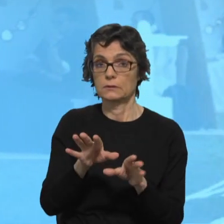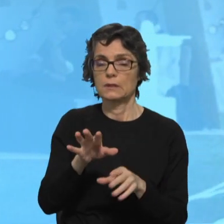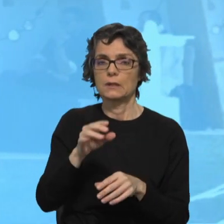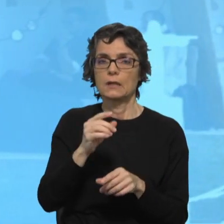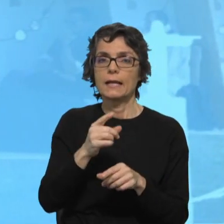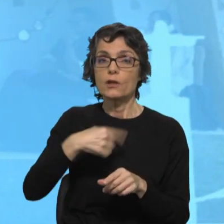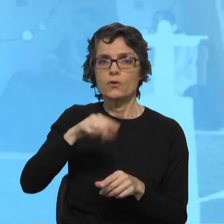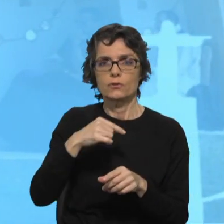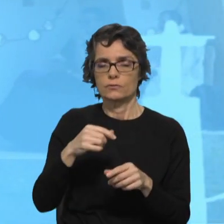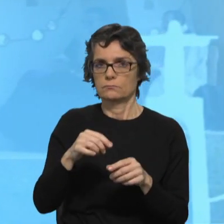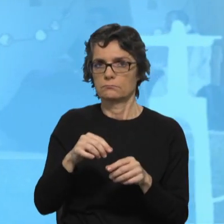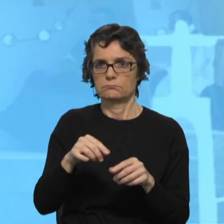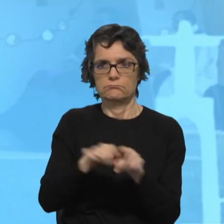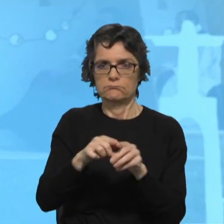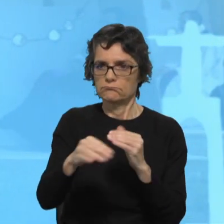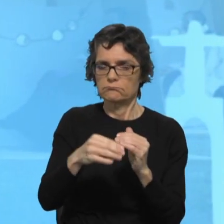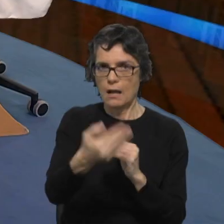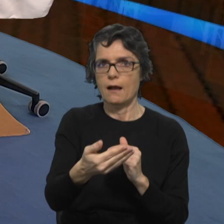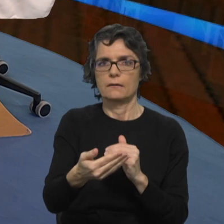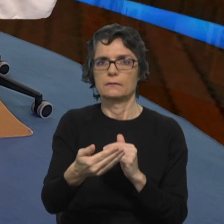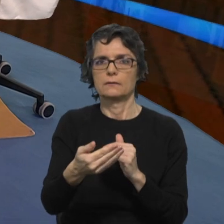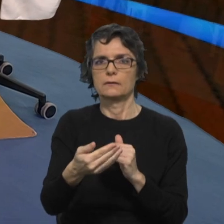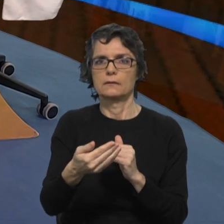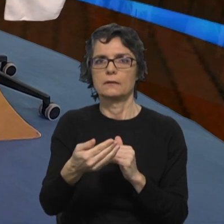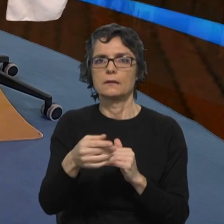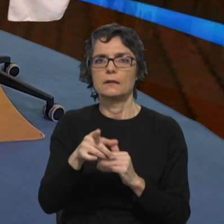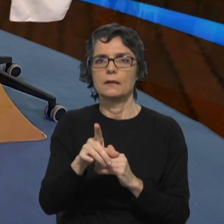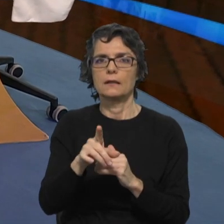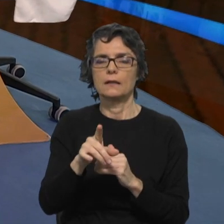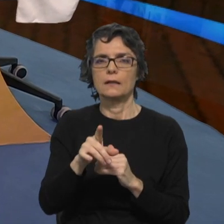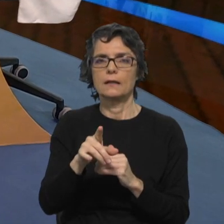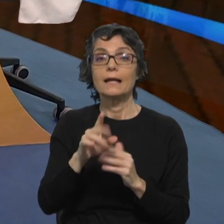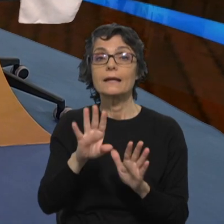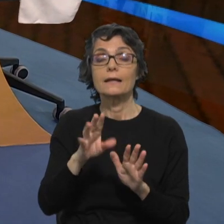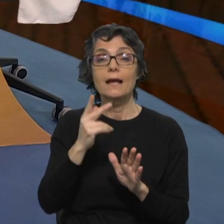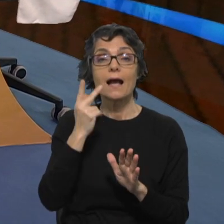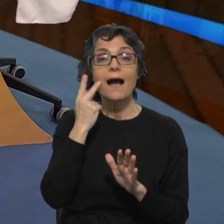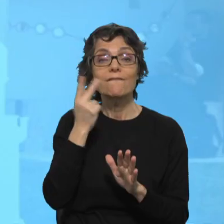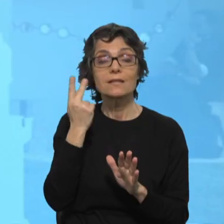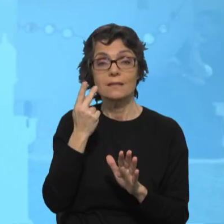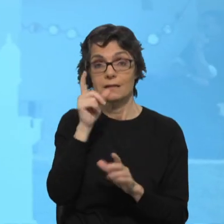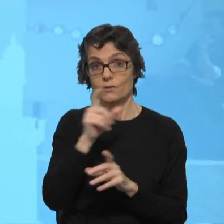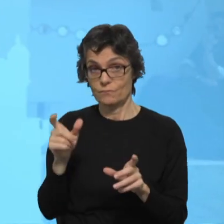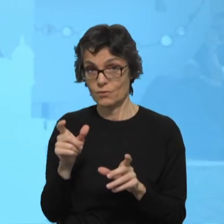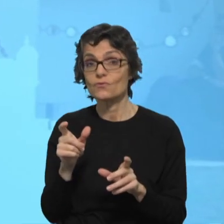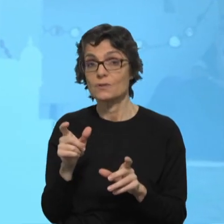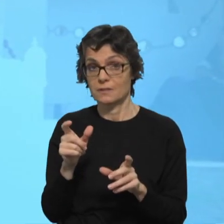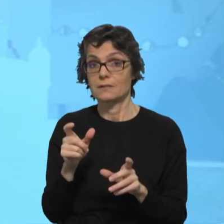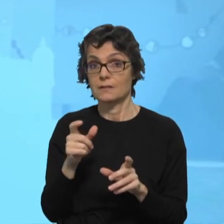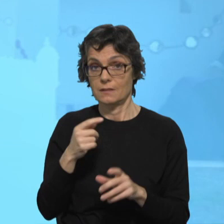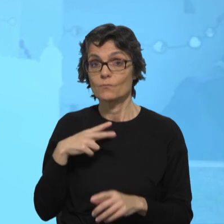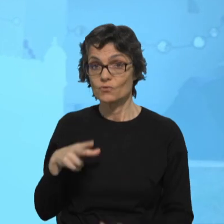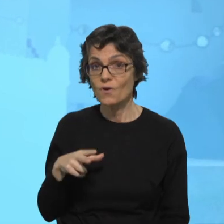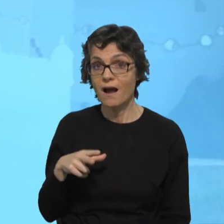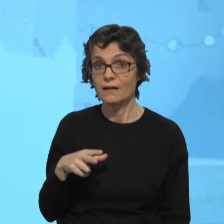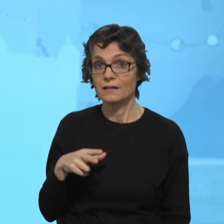sabemos que aproveitando só a vida das pessoas em Portugal é muito diferente, há vidas muito